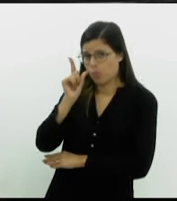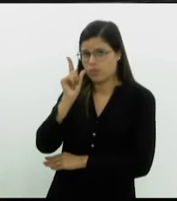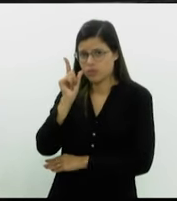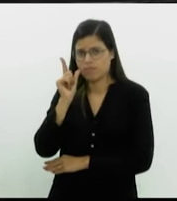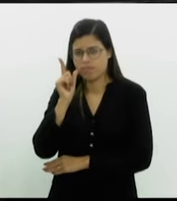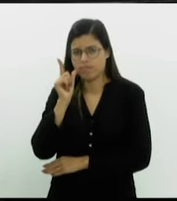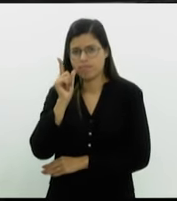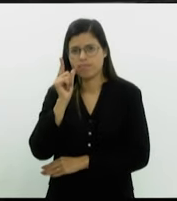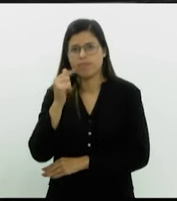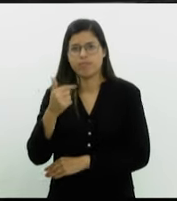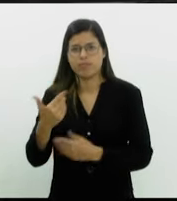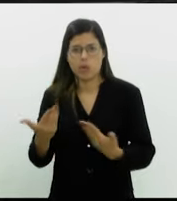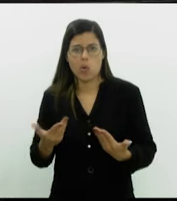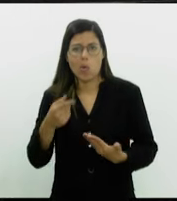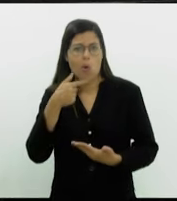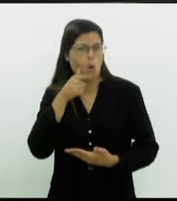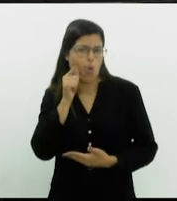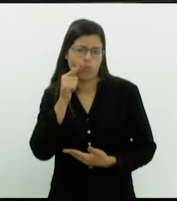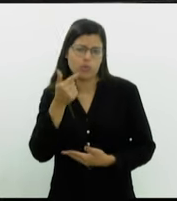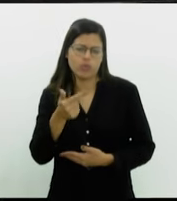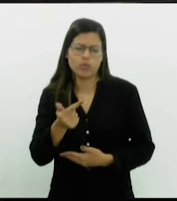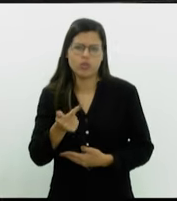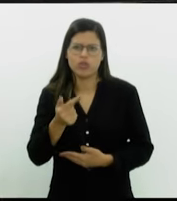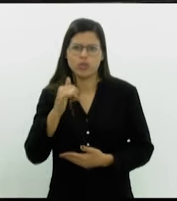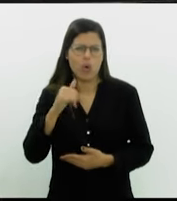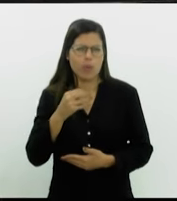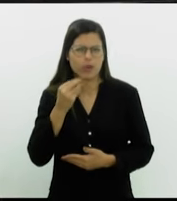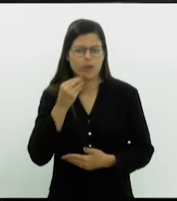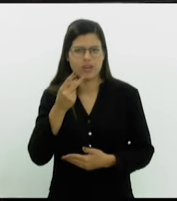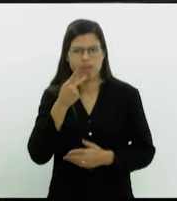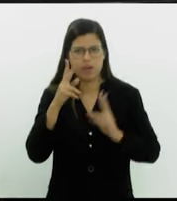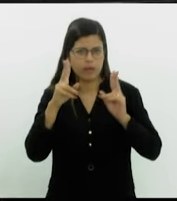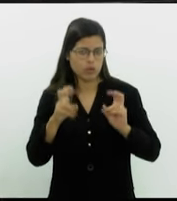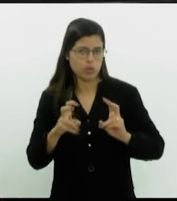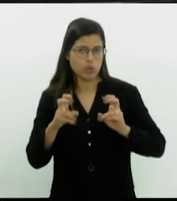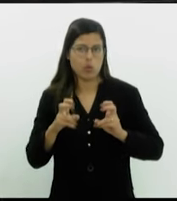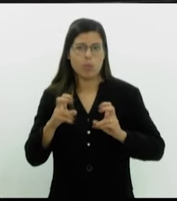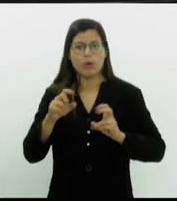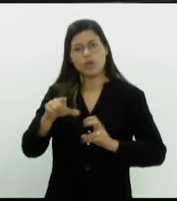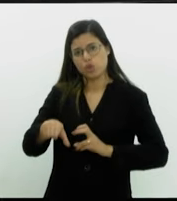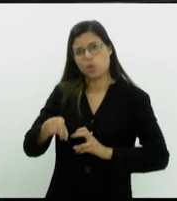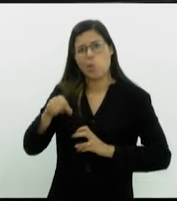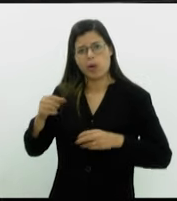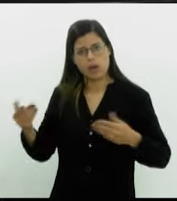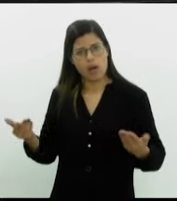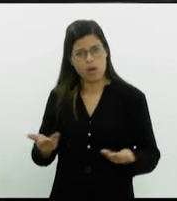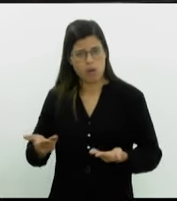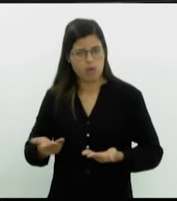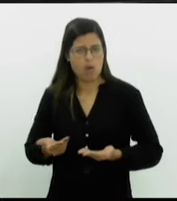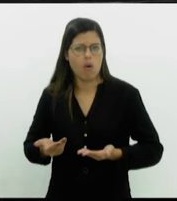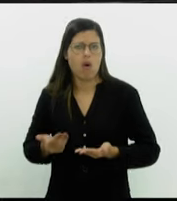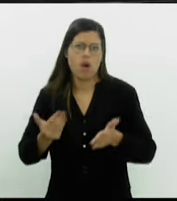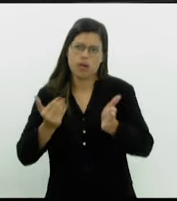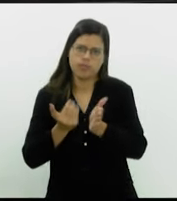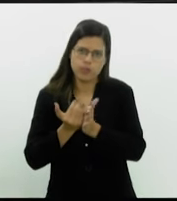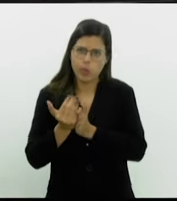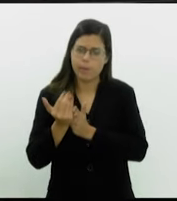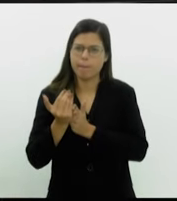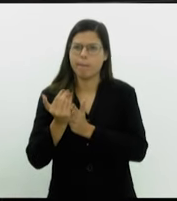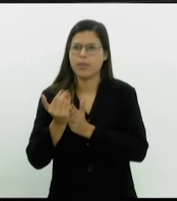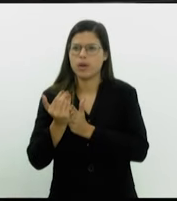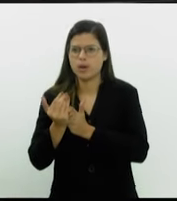E, como ontem não tive oportunidade de falar sobre o tema, escolhi agora o expediente inicial